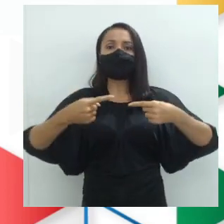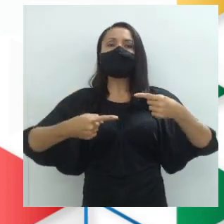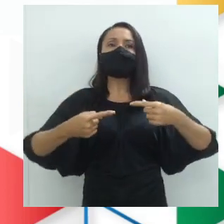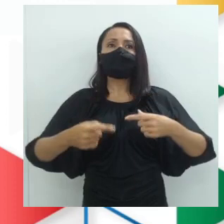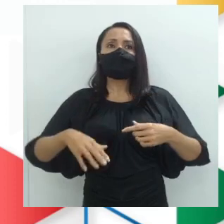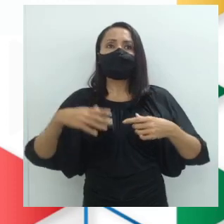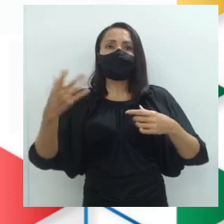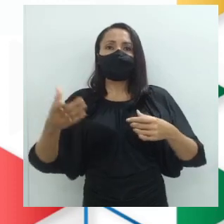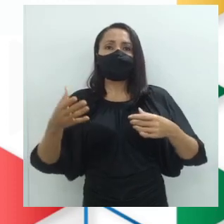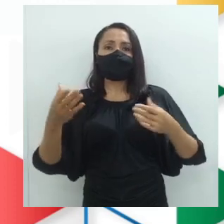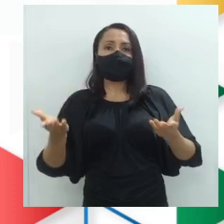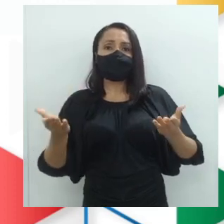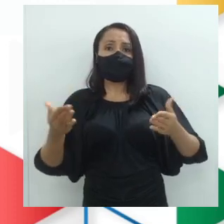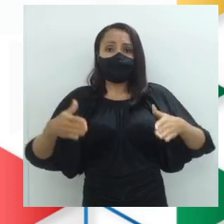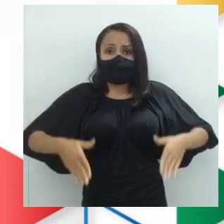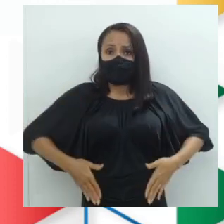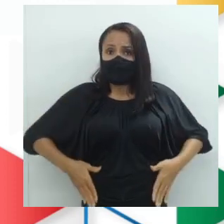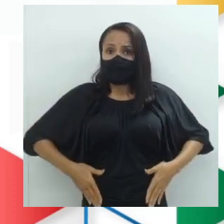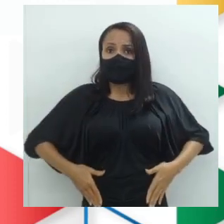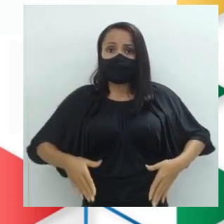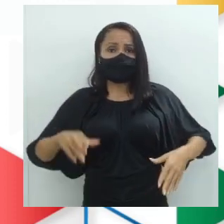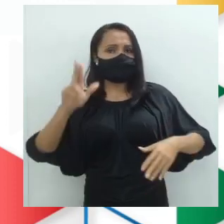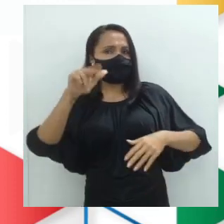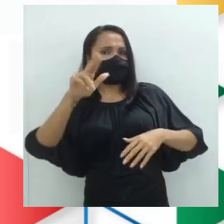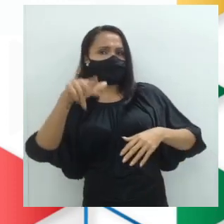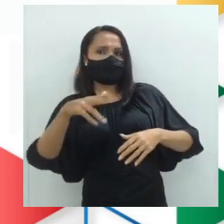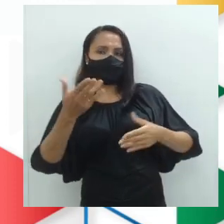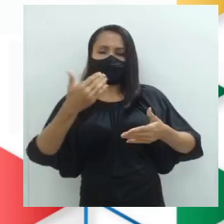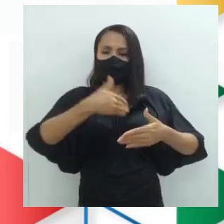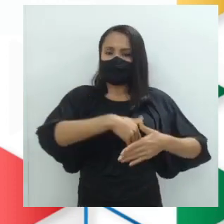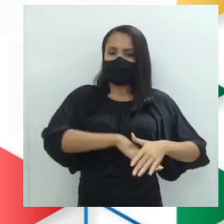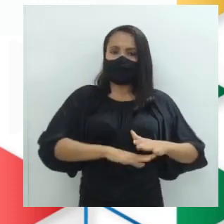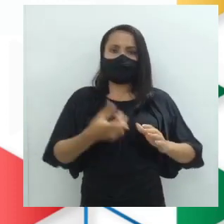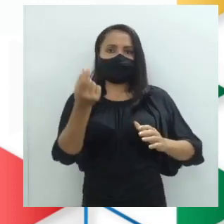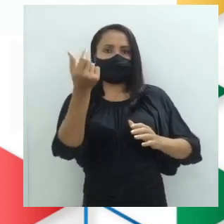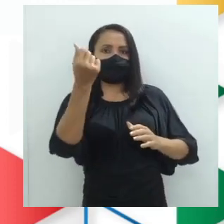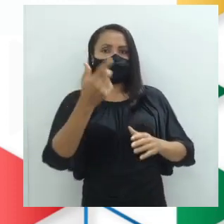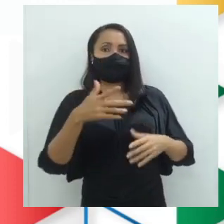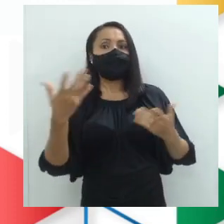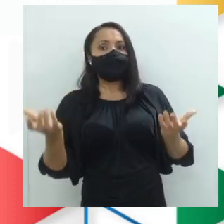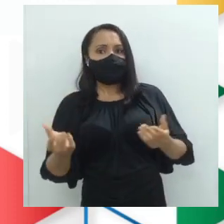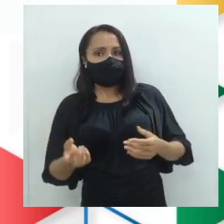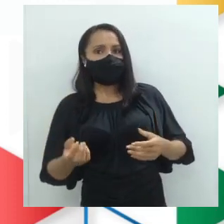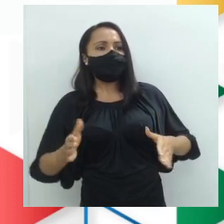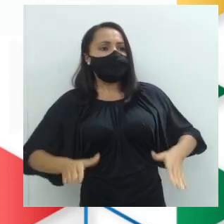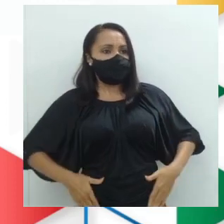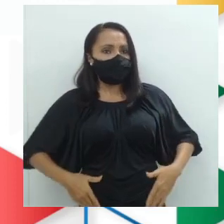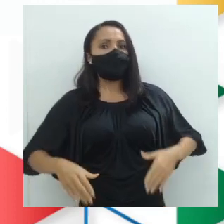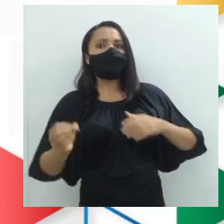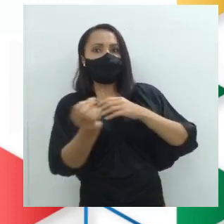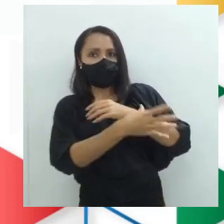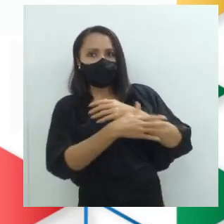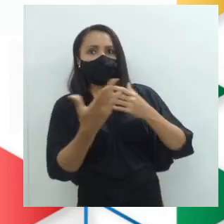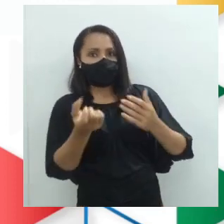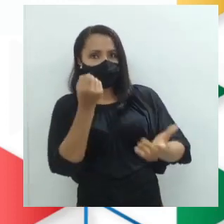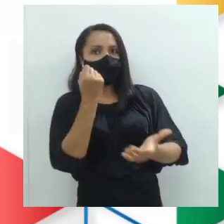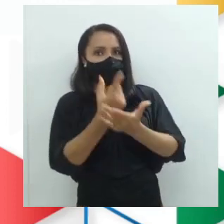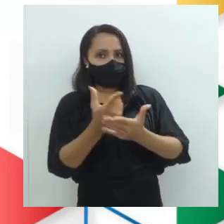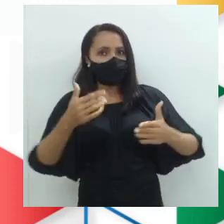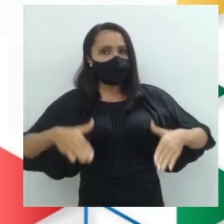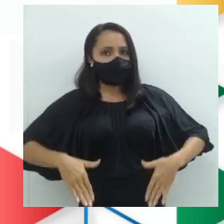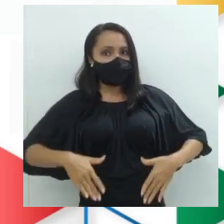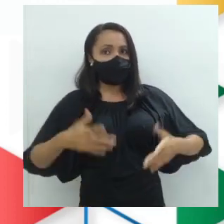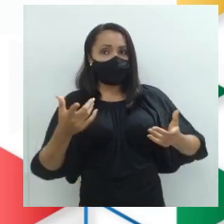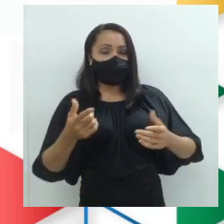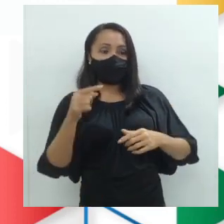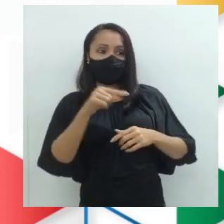nunca entrou dinheiro público. Aí alguém diz, está de calça nova, né? Quer dizer, neste bolso da calça, não.